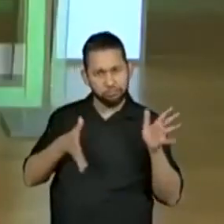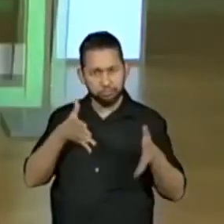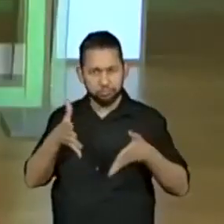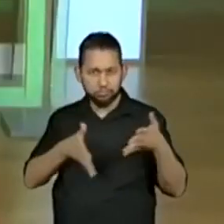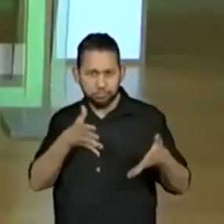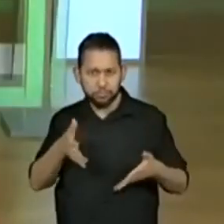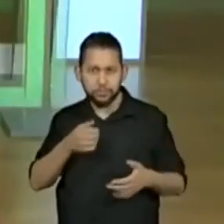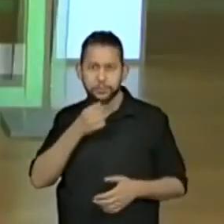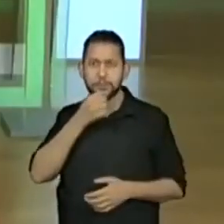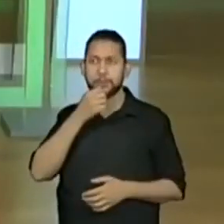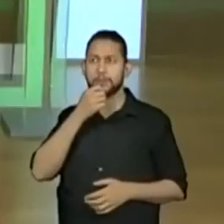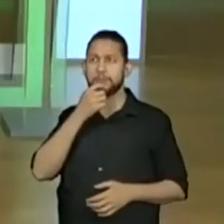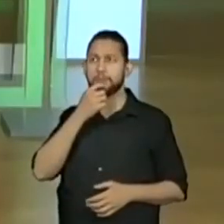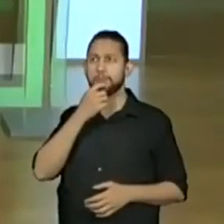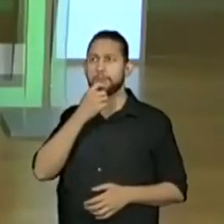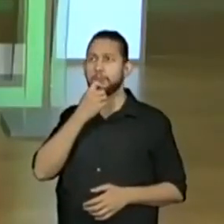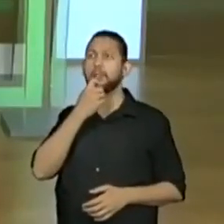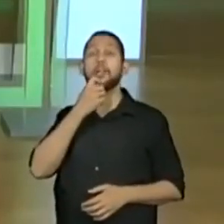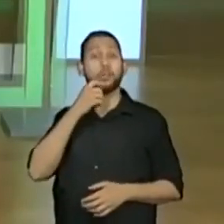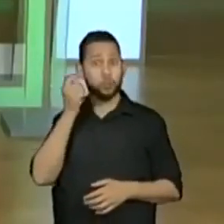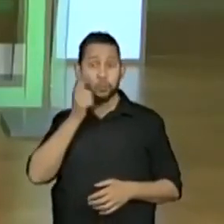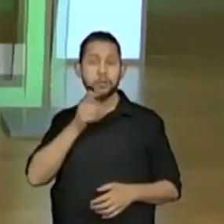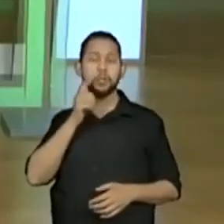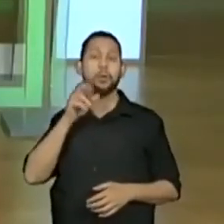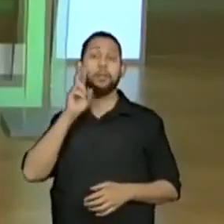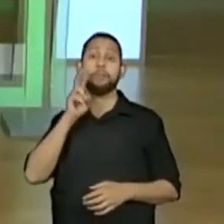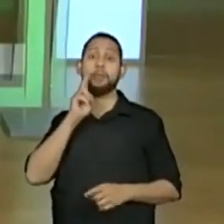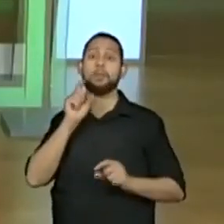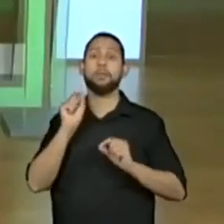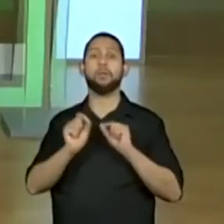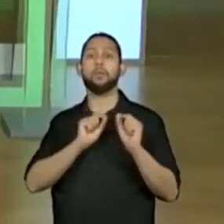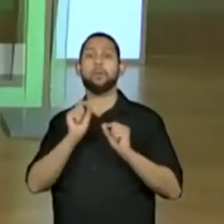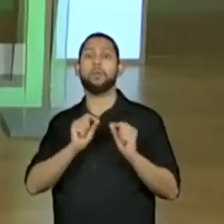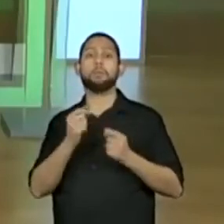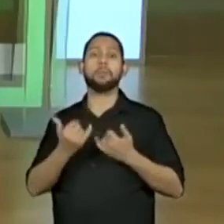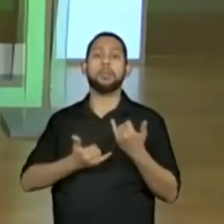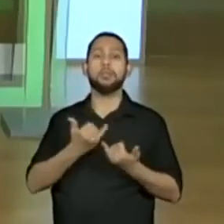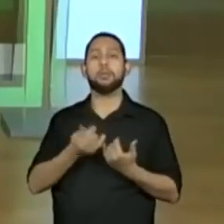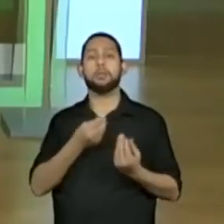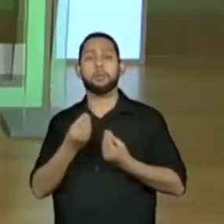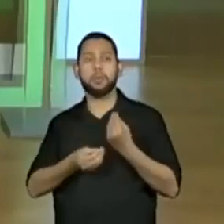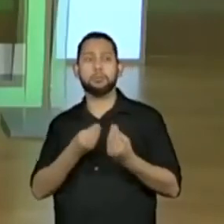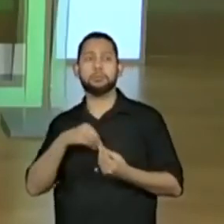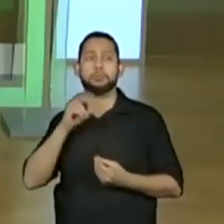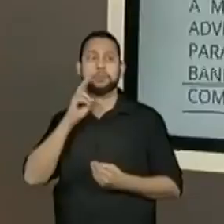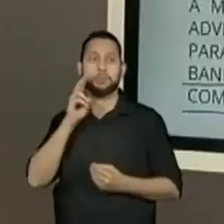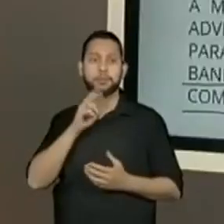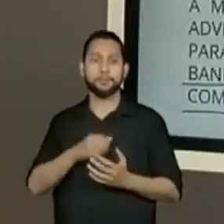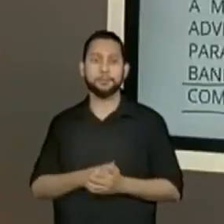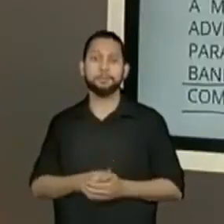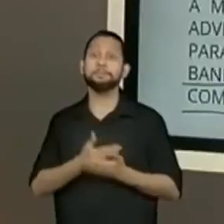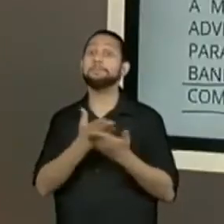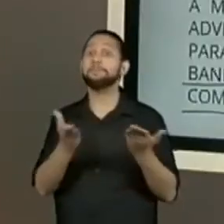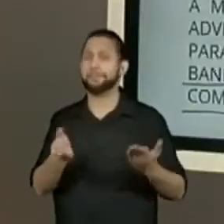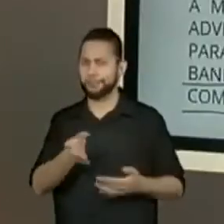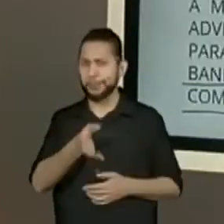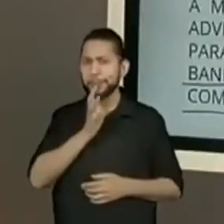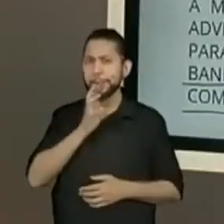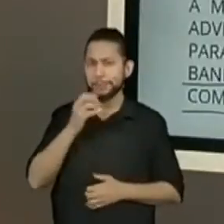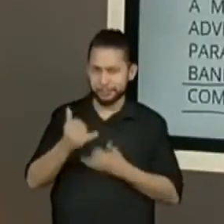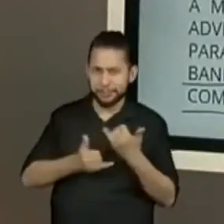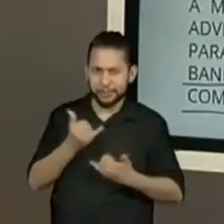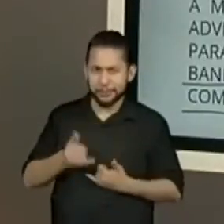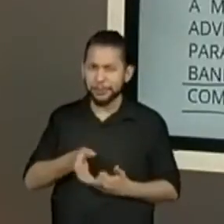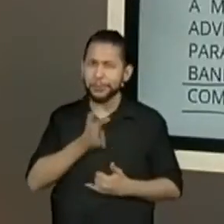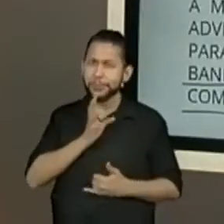entender, sim, como se brinca. Estamos relembrando aí essa brincadeira tão gostosa, né? E aí? Você conhece essa brincadeira?